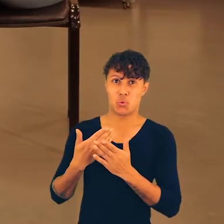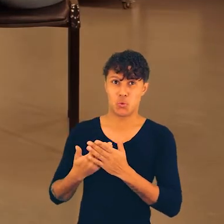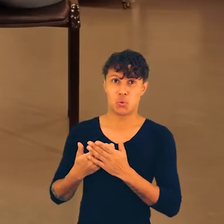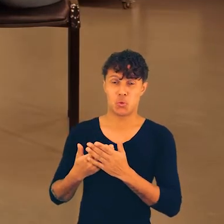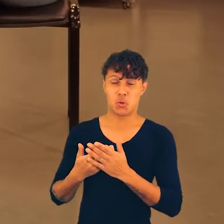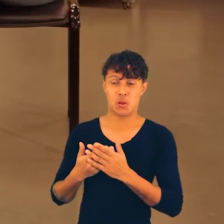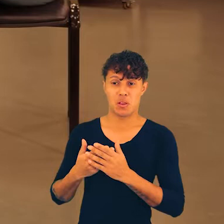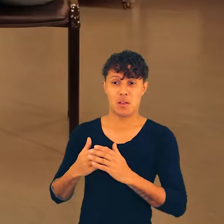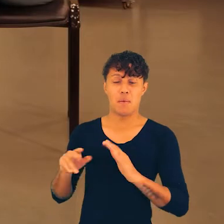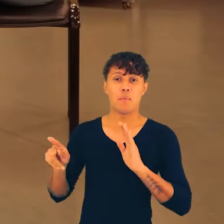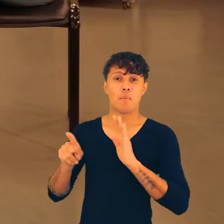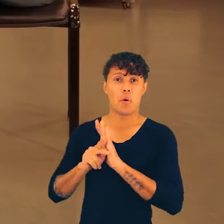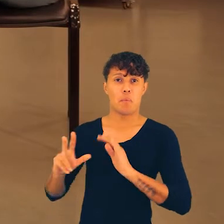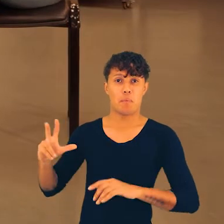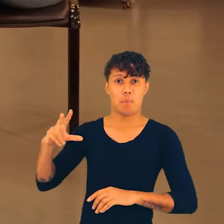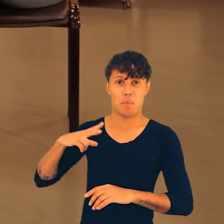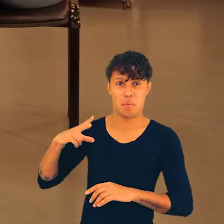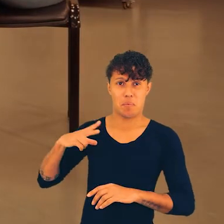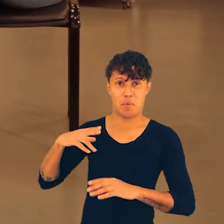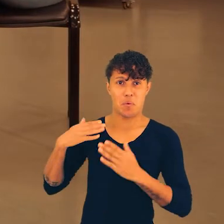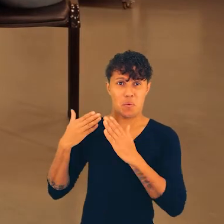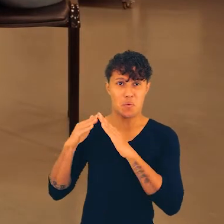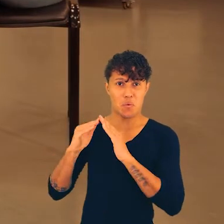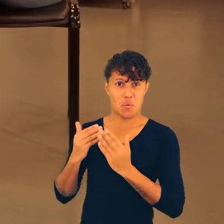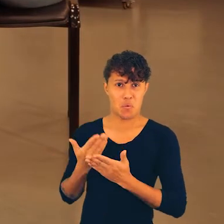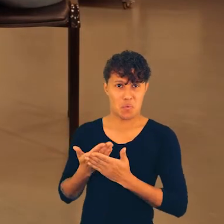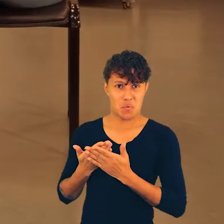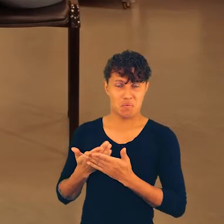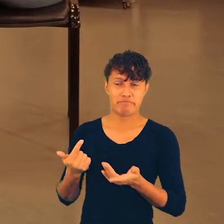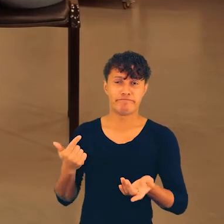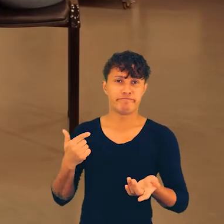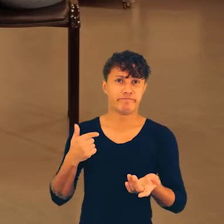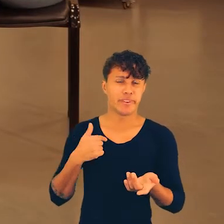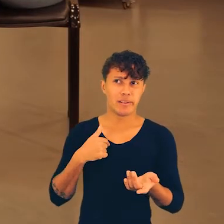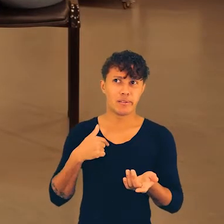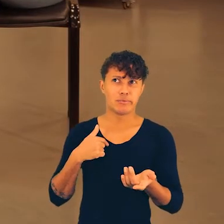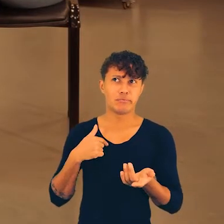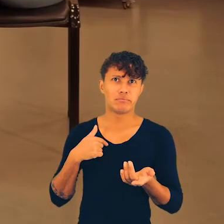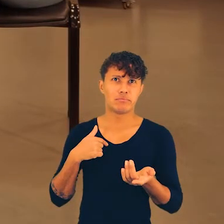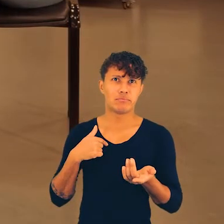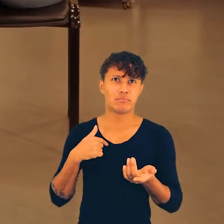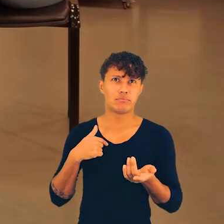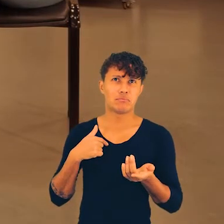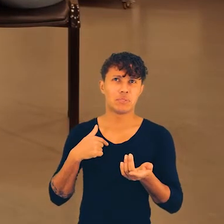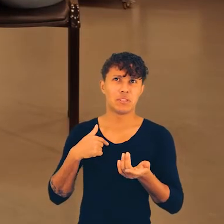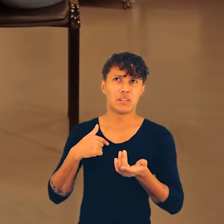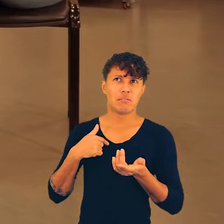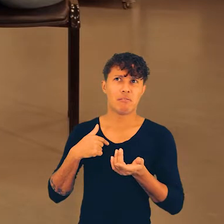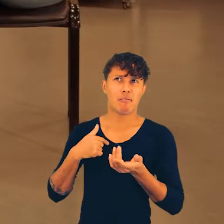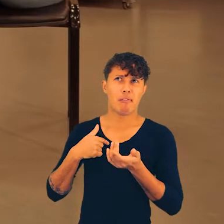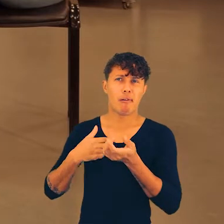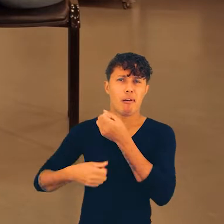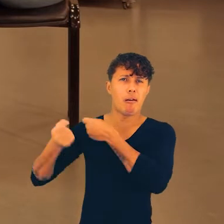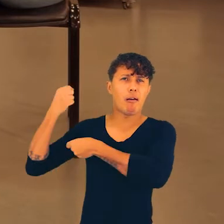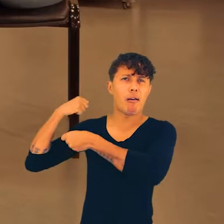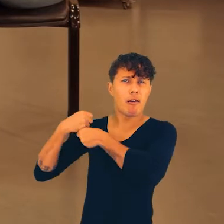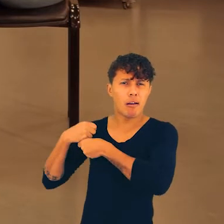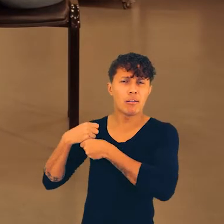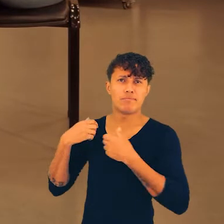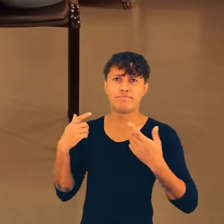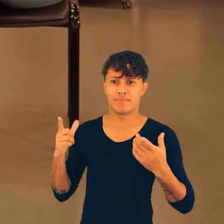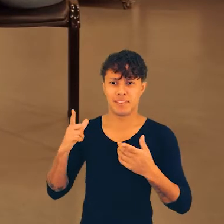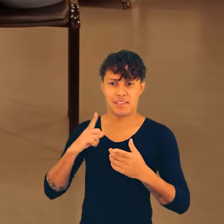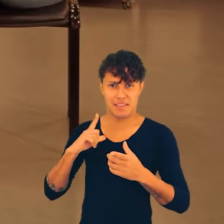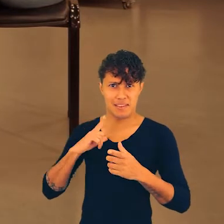né, que eu sou estudante de uma escola particular, então, ano passado,